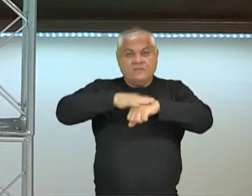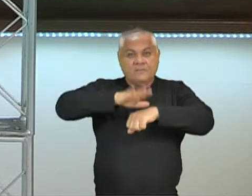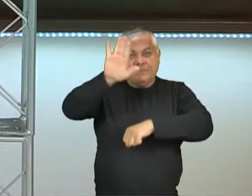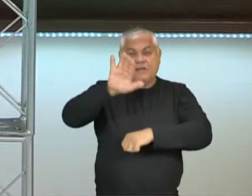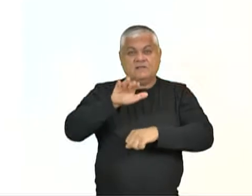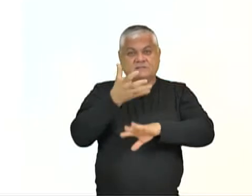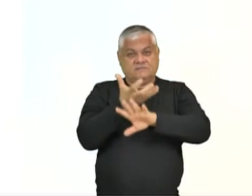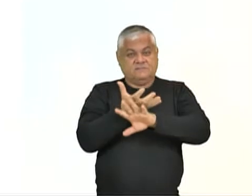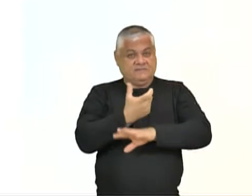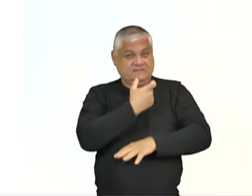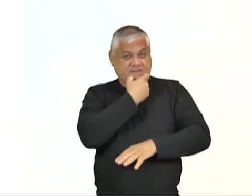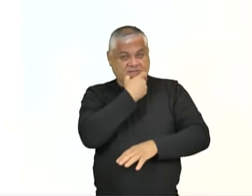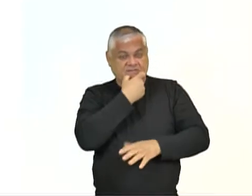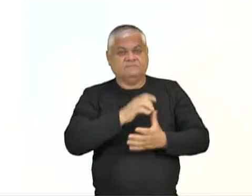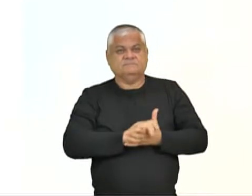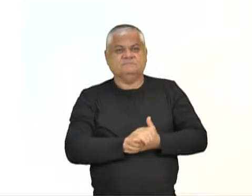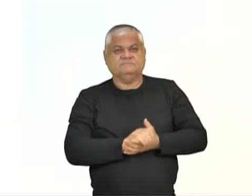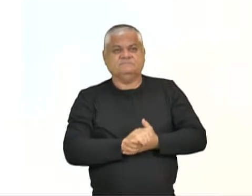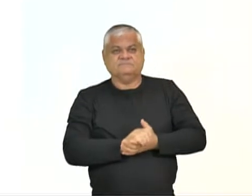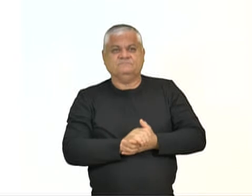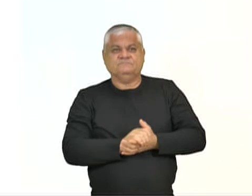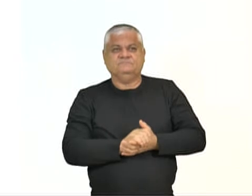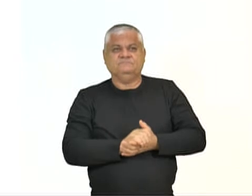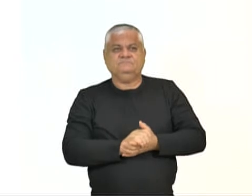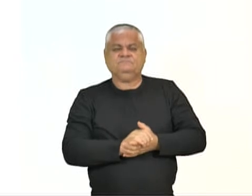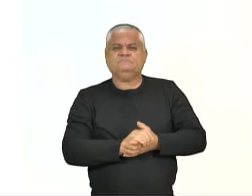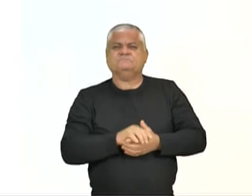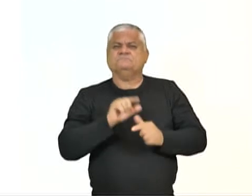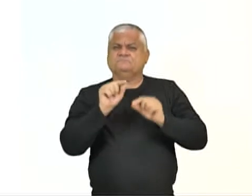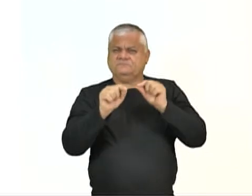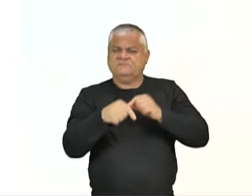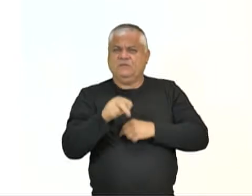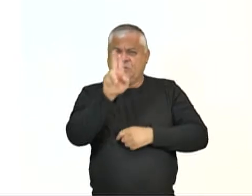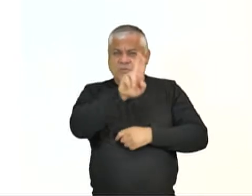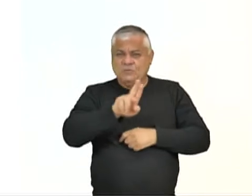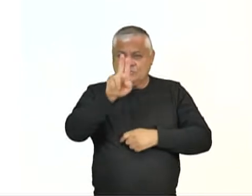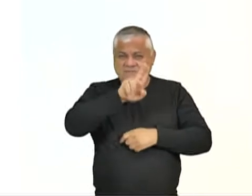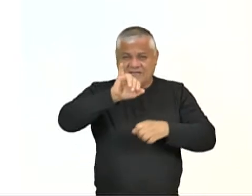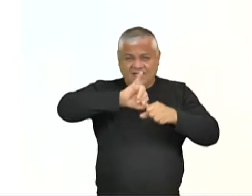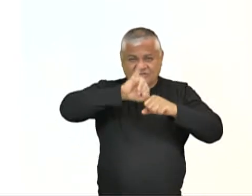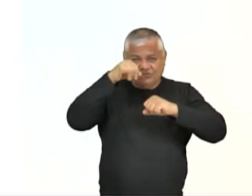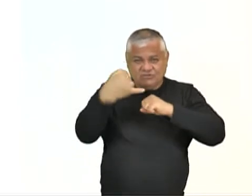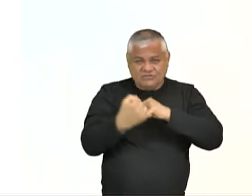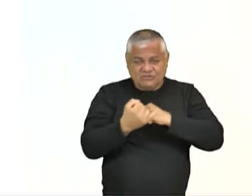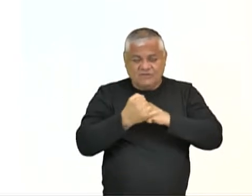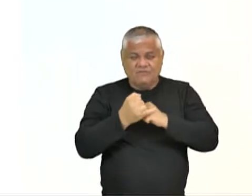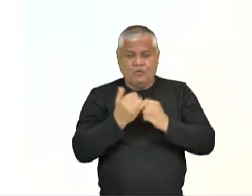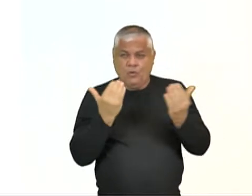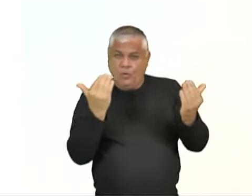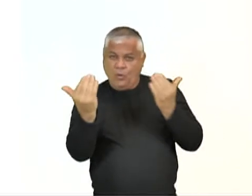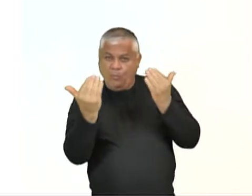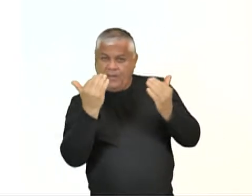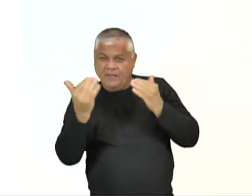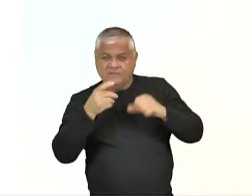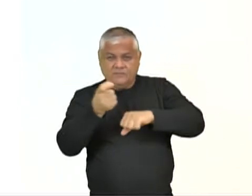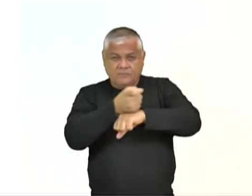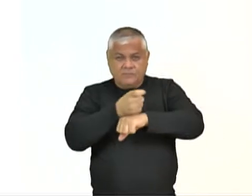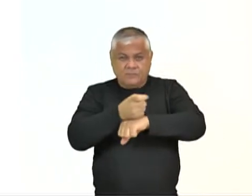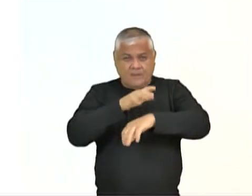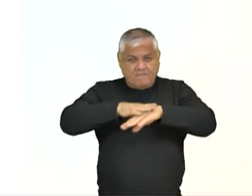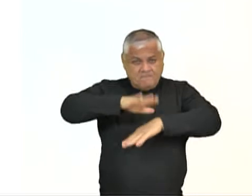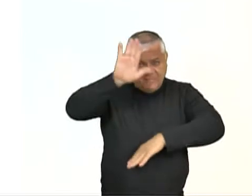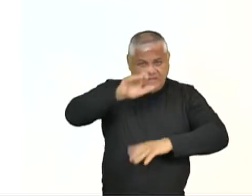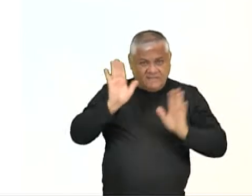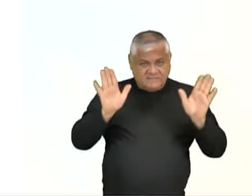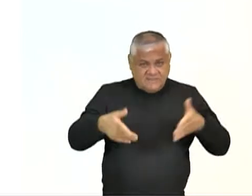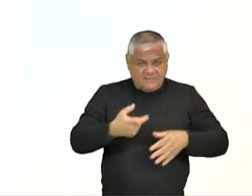inglesa. Linguistic knowledge, você sabe usar os adjetivos em graus comparativo e superlativo na língua